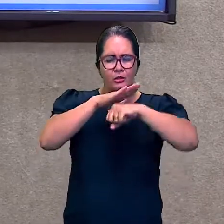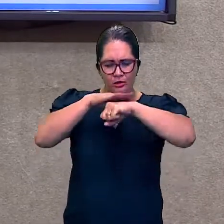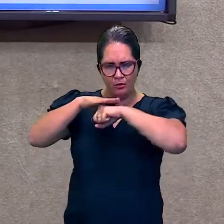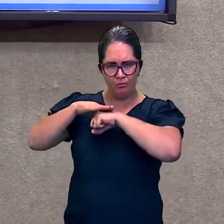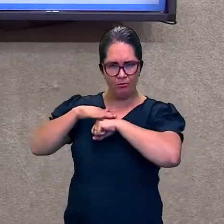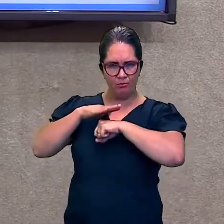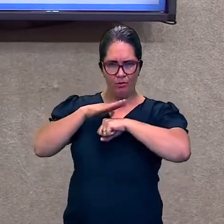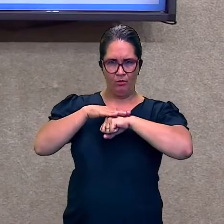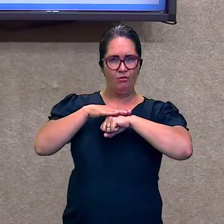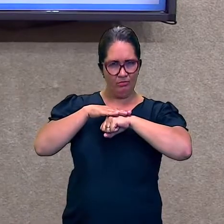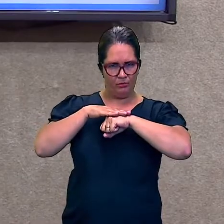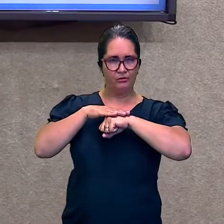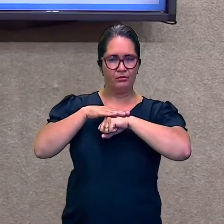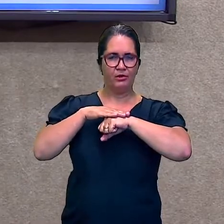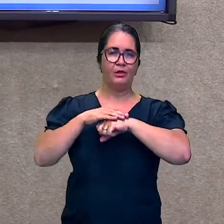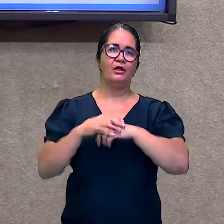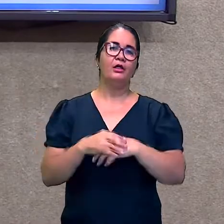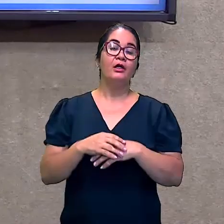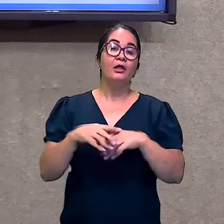conhecimento.